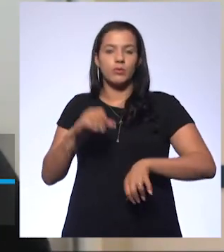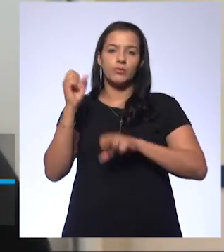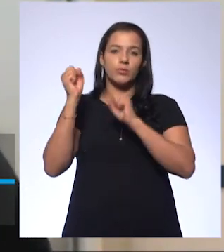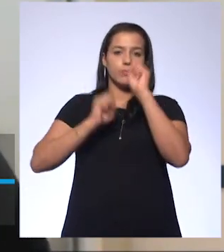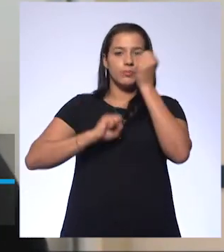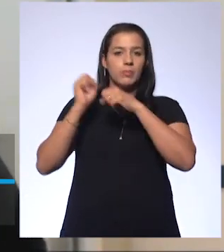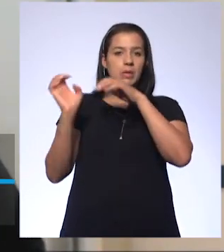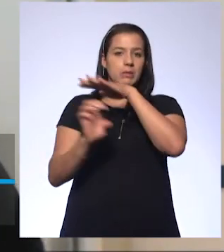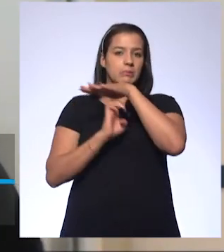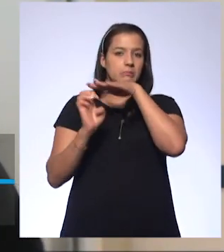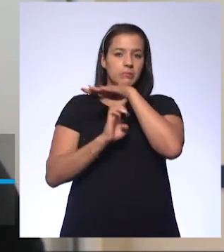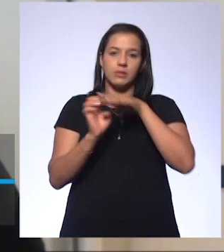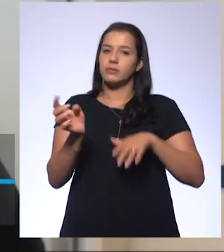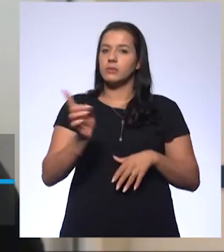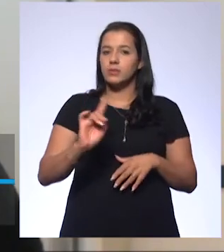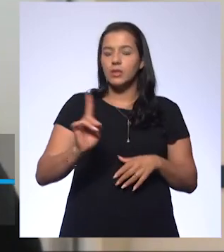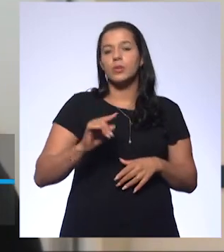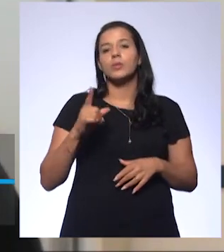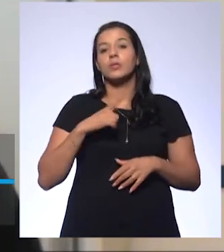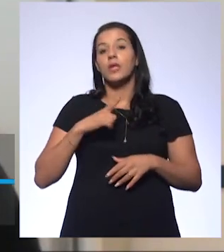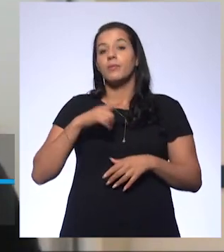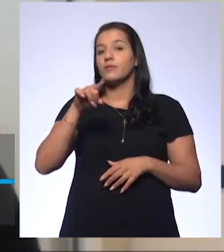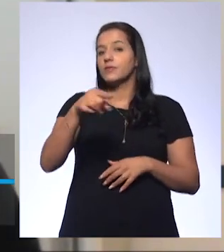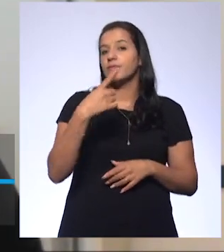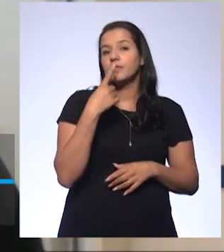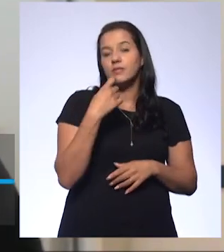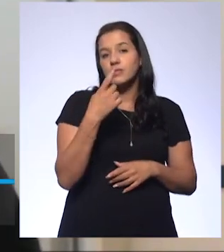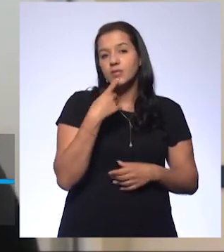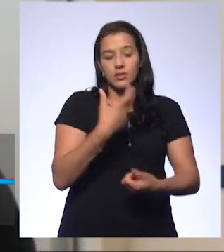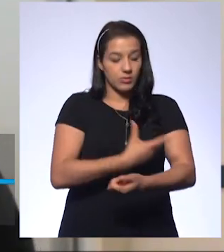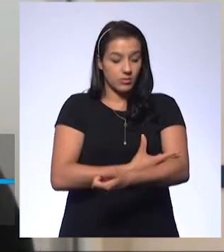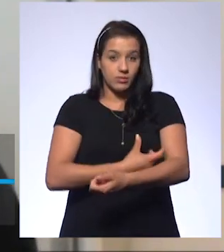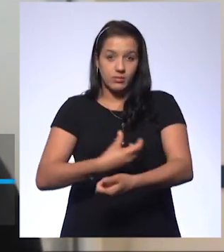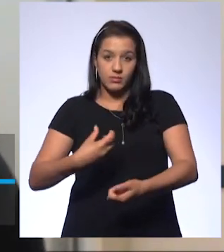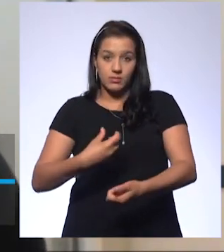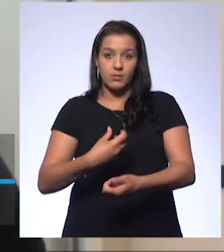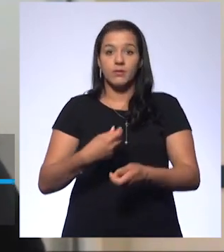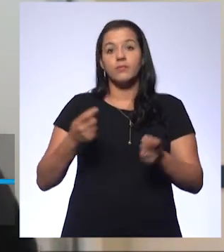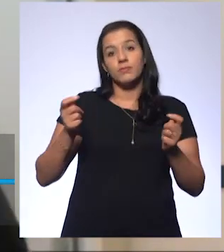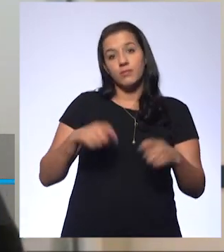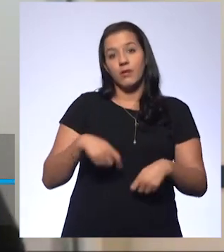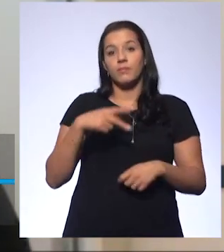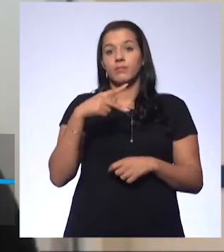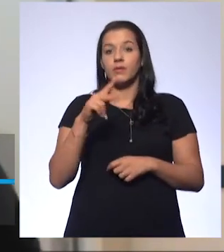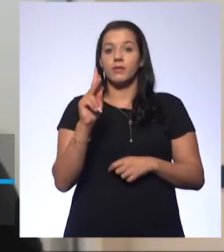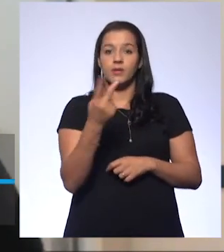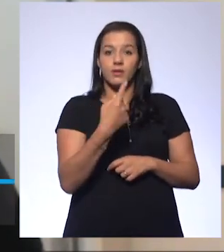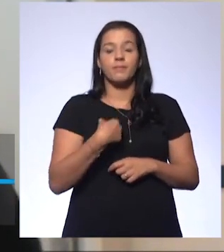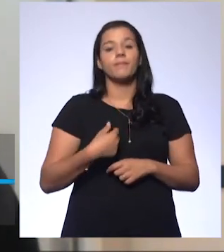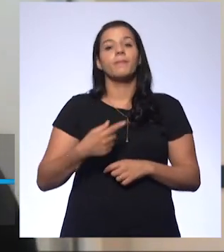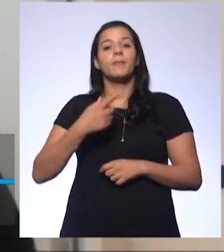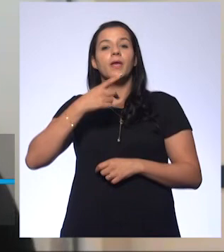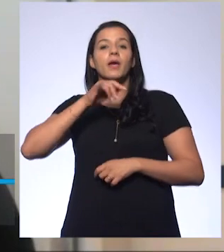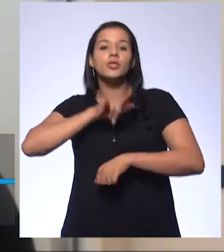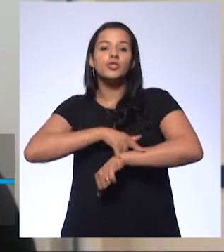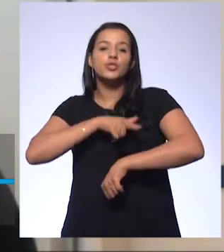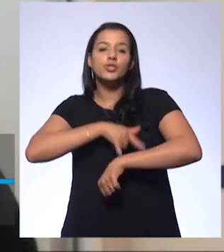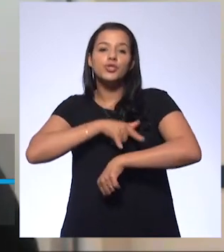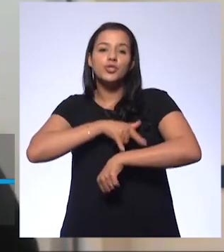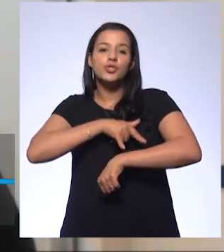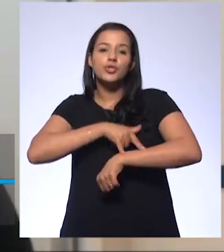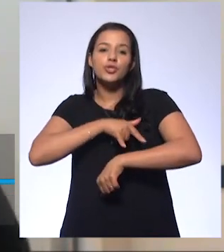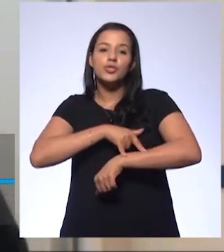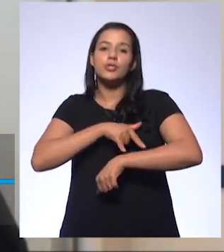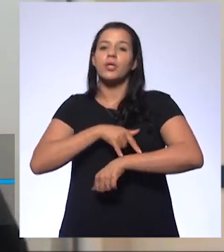exemplo. Quando você vai fazer um exame de sangue, pode fazer o exame do pH, um exame de urina. Quando você vai